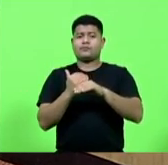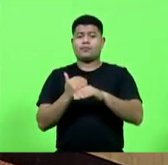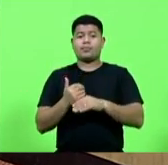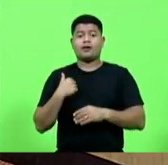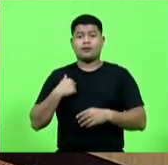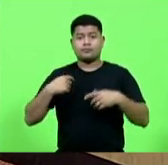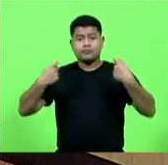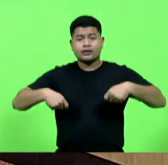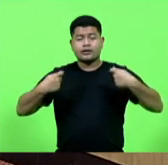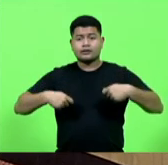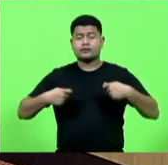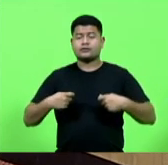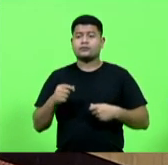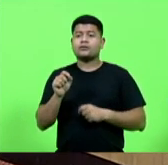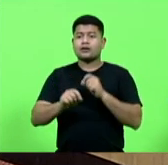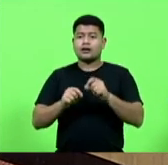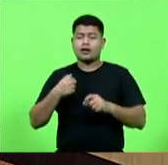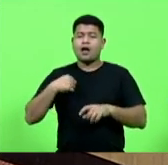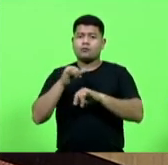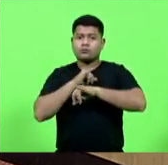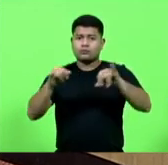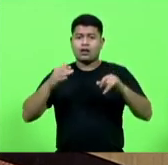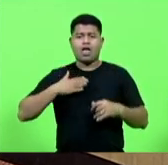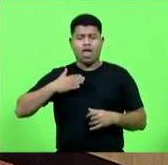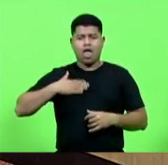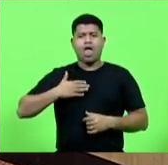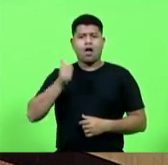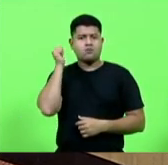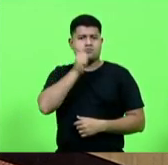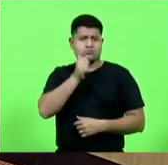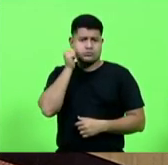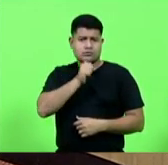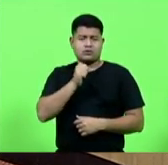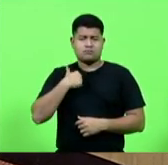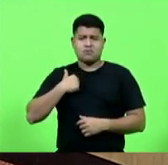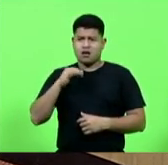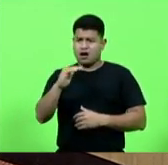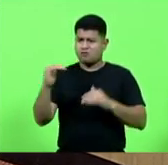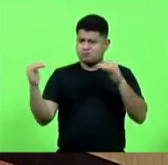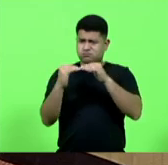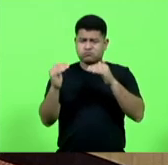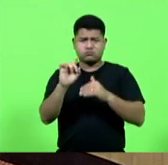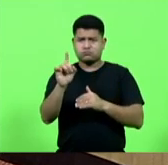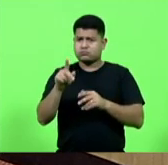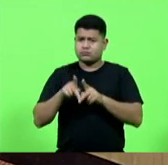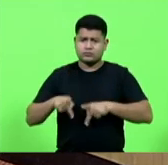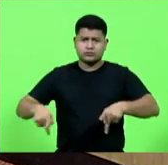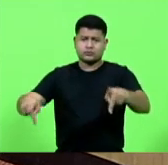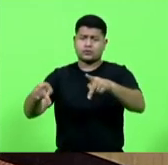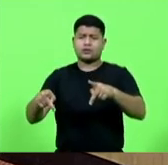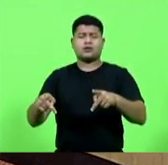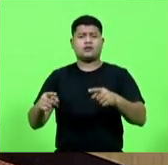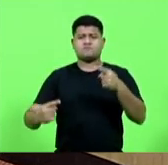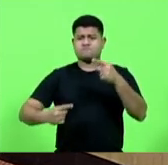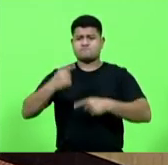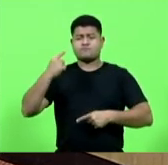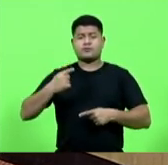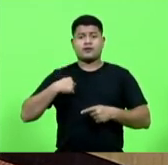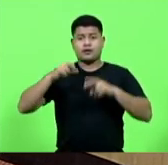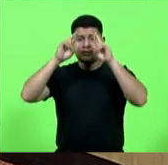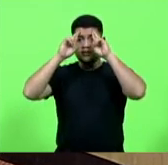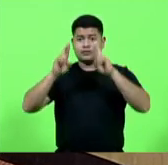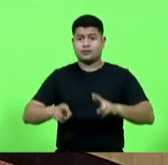registrada. Sou mulher e não concordo com esta Procuradoria, inclusive em respeito à nossa